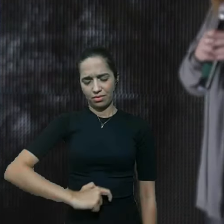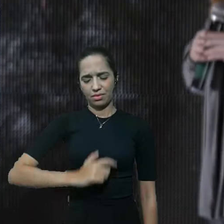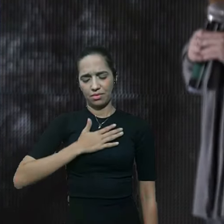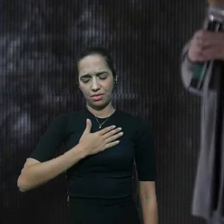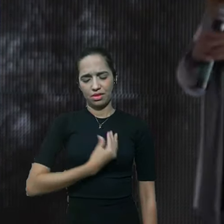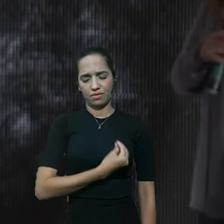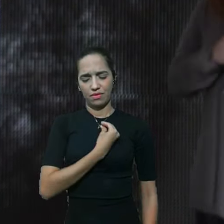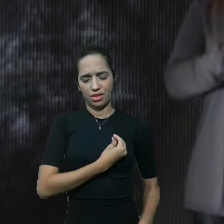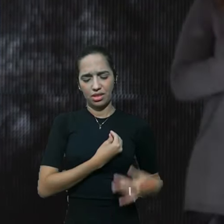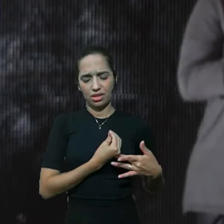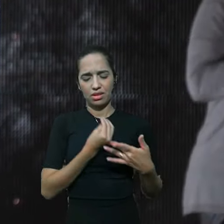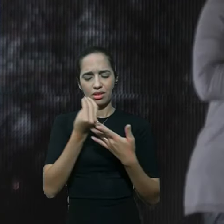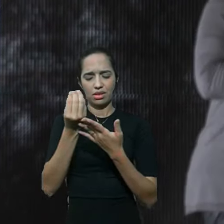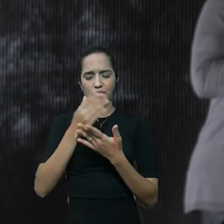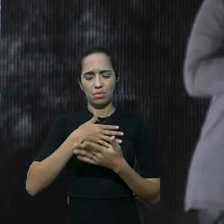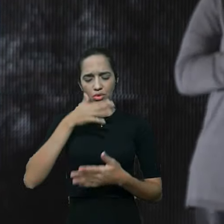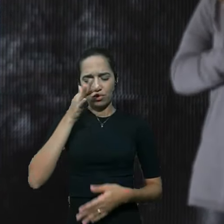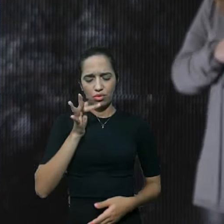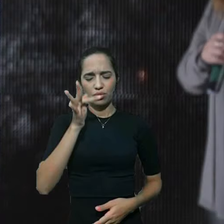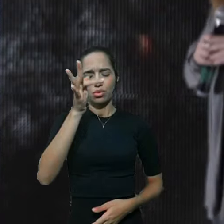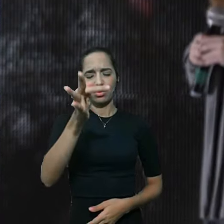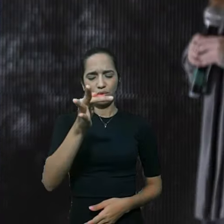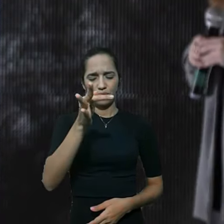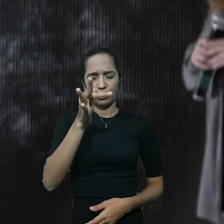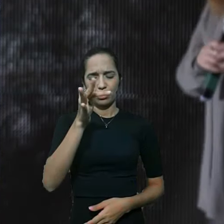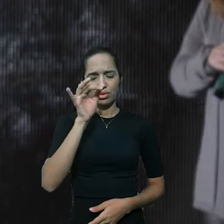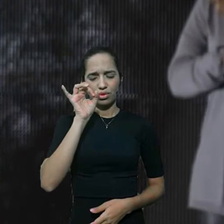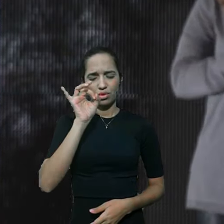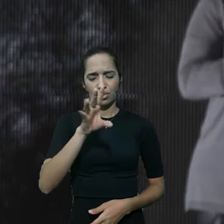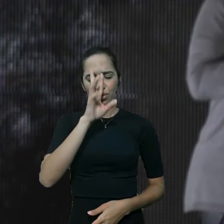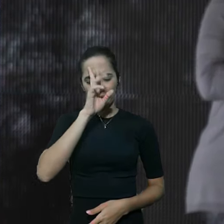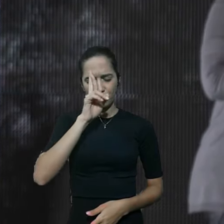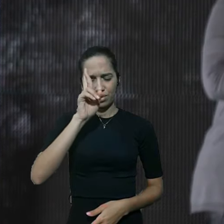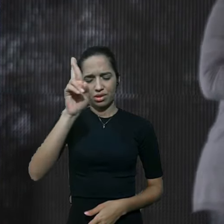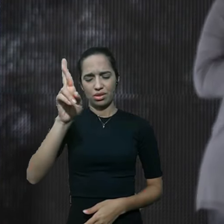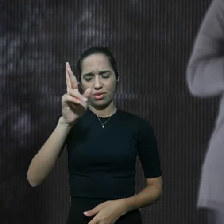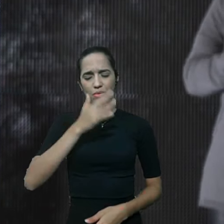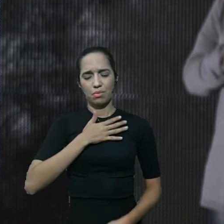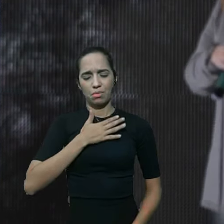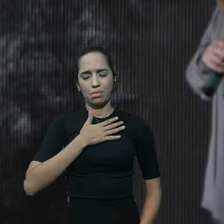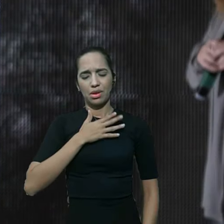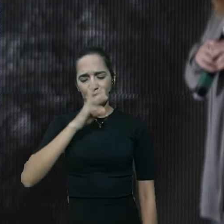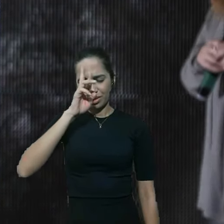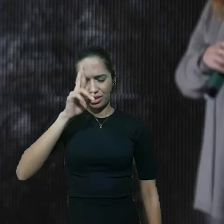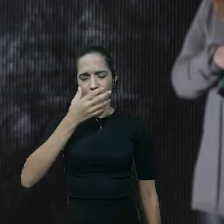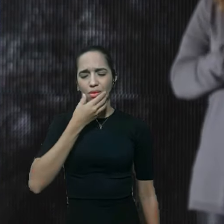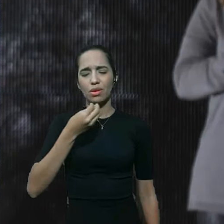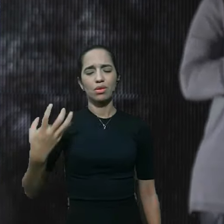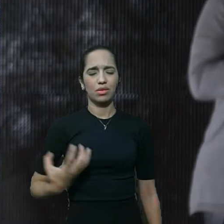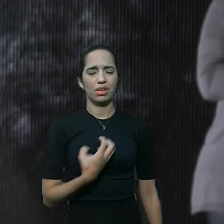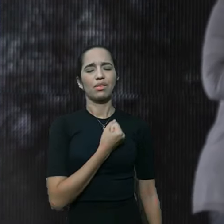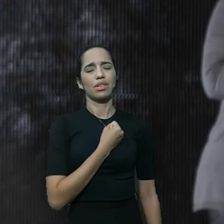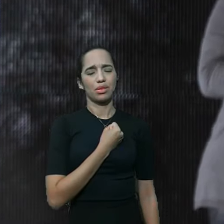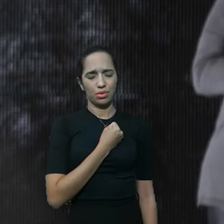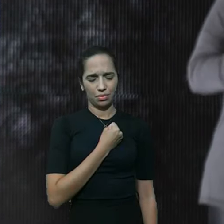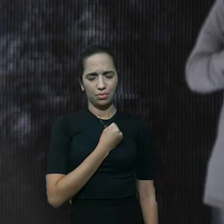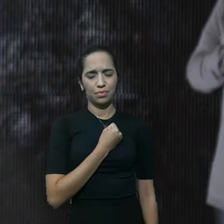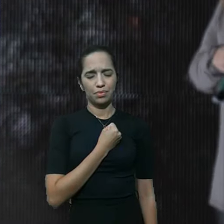a minha vida o meu futuro só Tu és o meu Senhor e Salvador